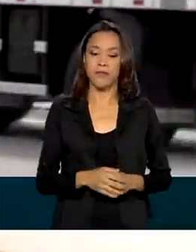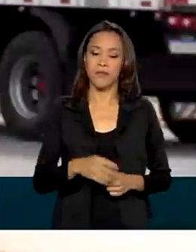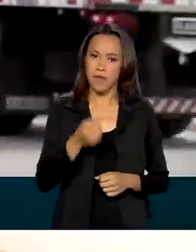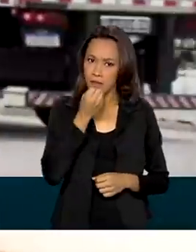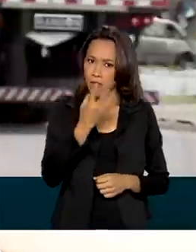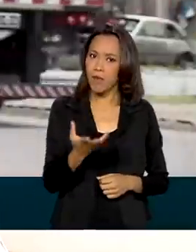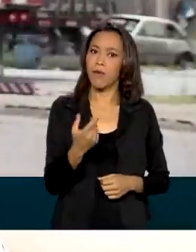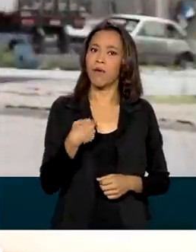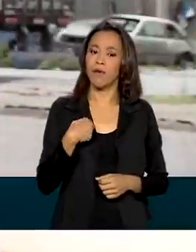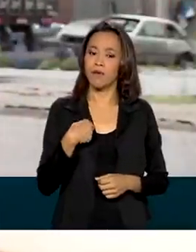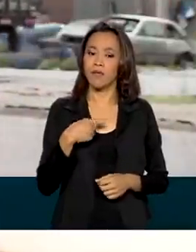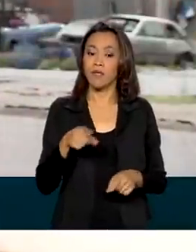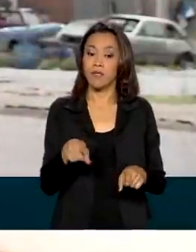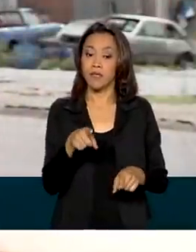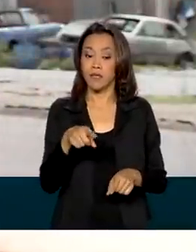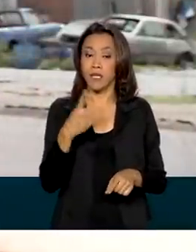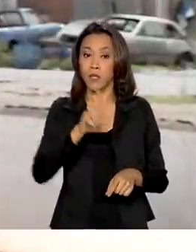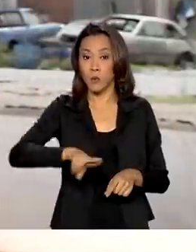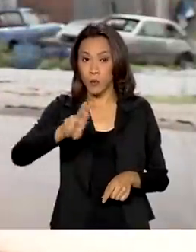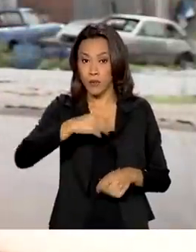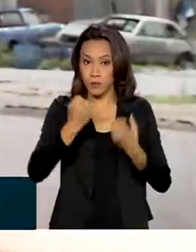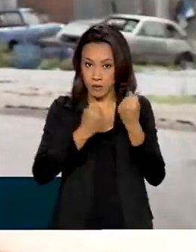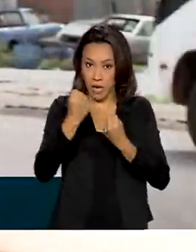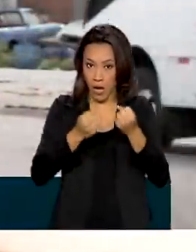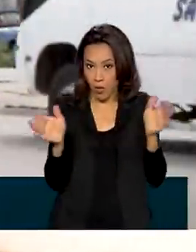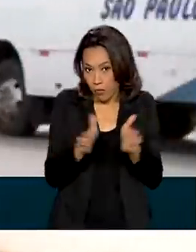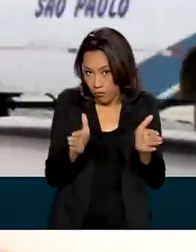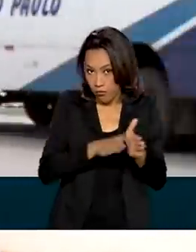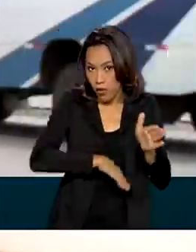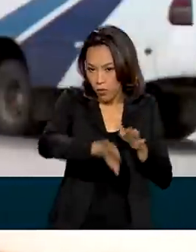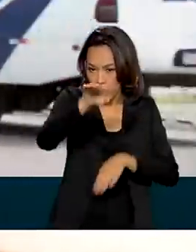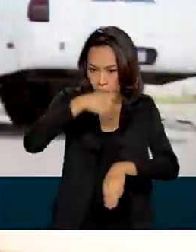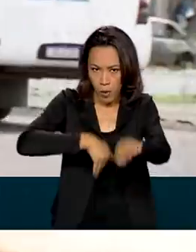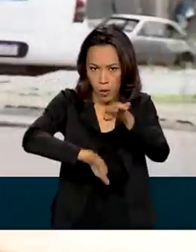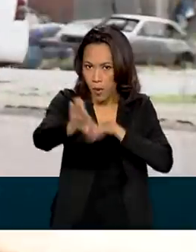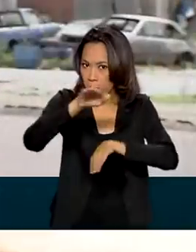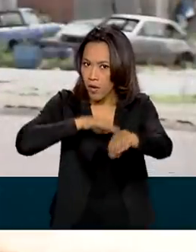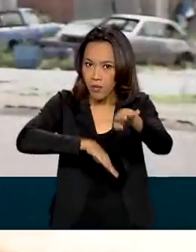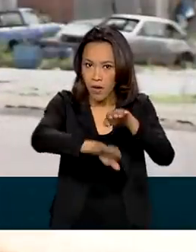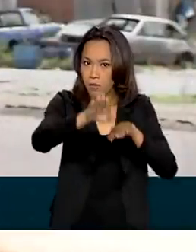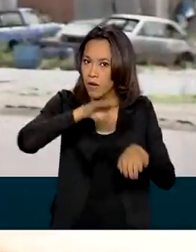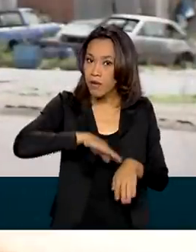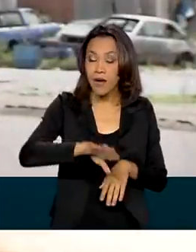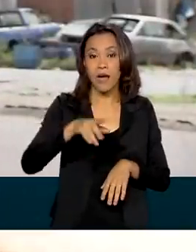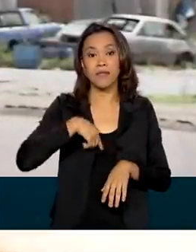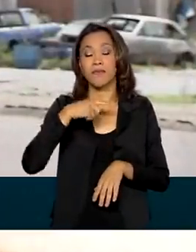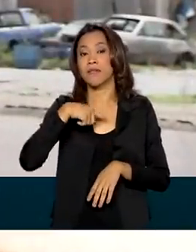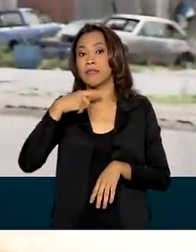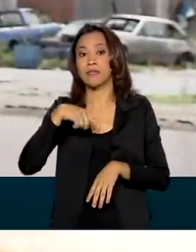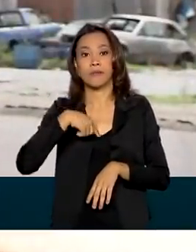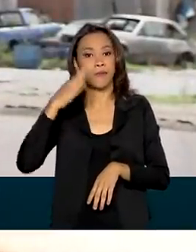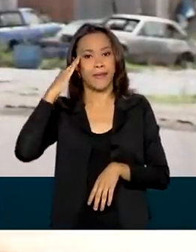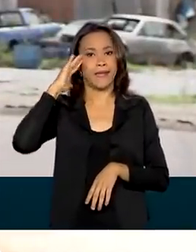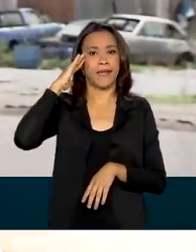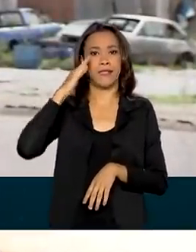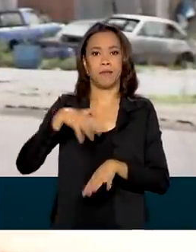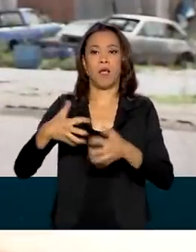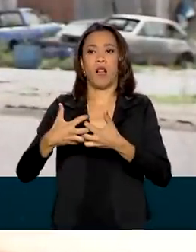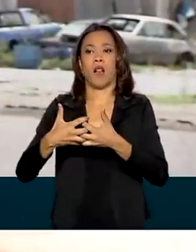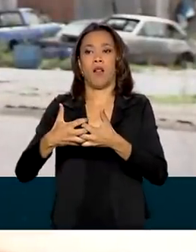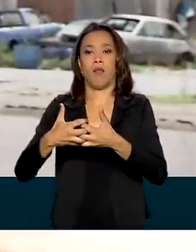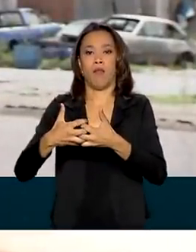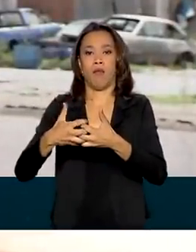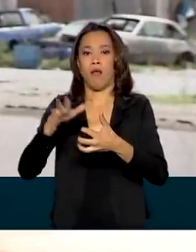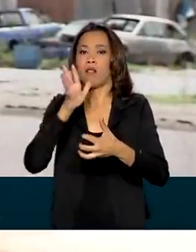mesmo para o pessoal de automóvel, que às vezes não entende que o caminhão está lento na estrada, não é porque a gente quer,